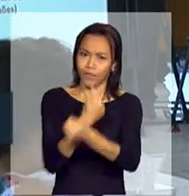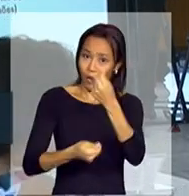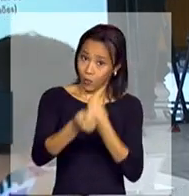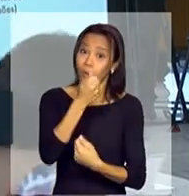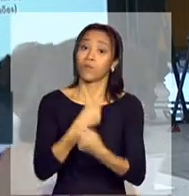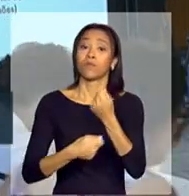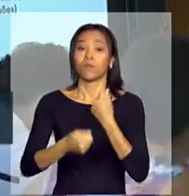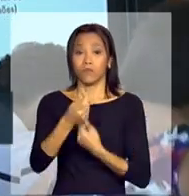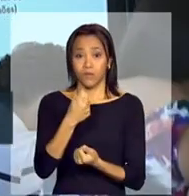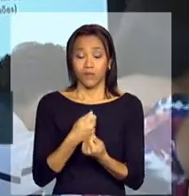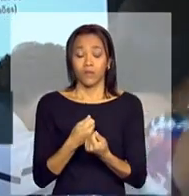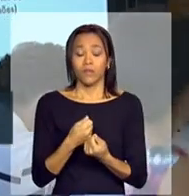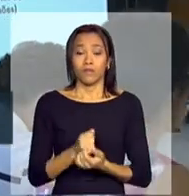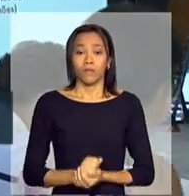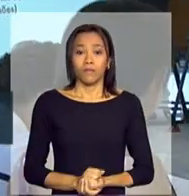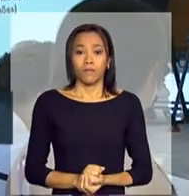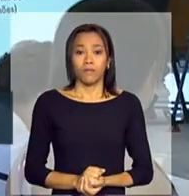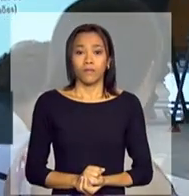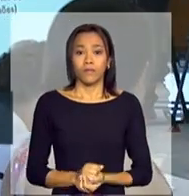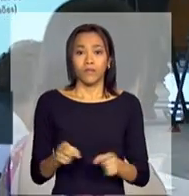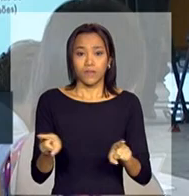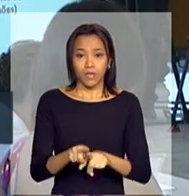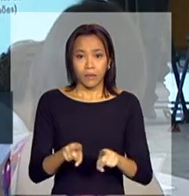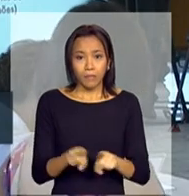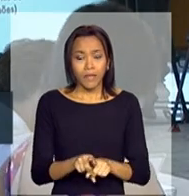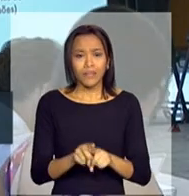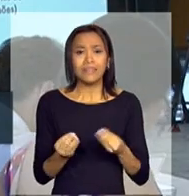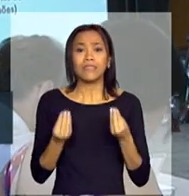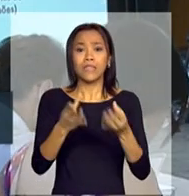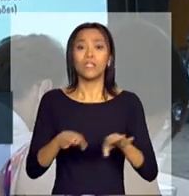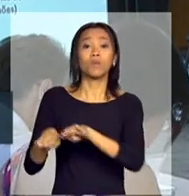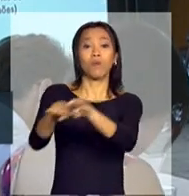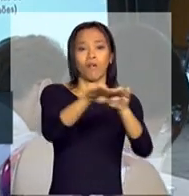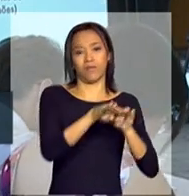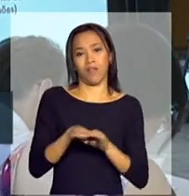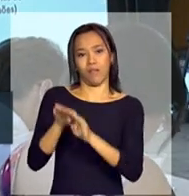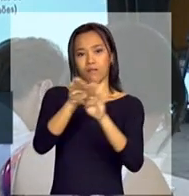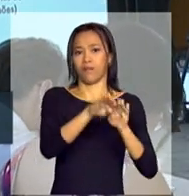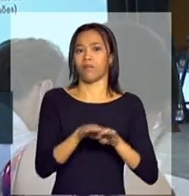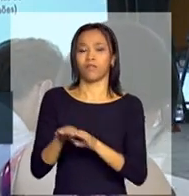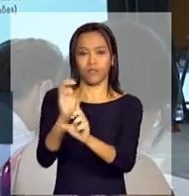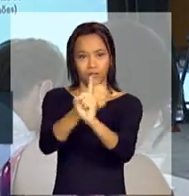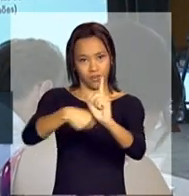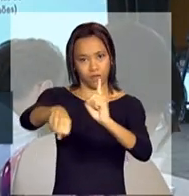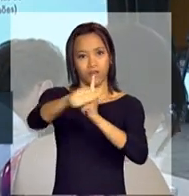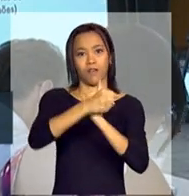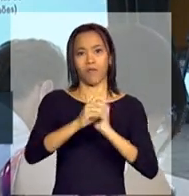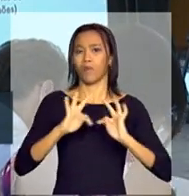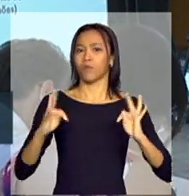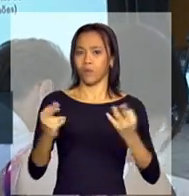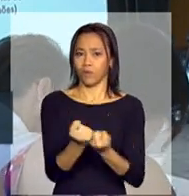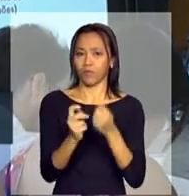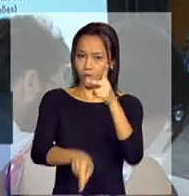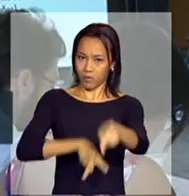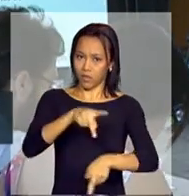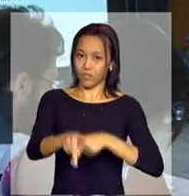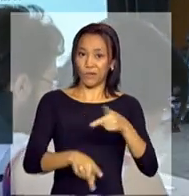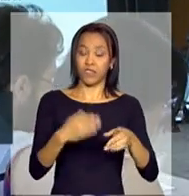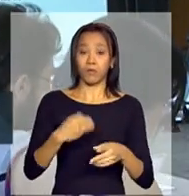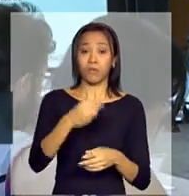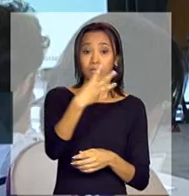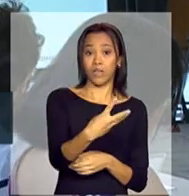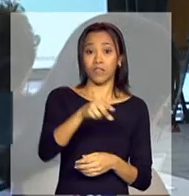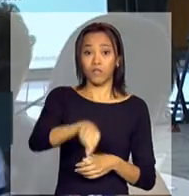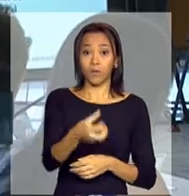criando justiça social em larga escala e com grande impacto para a população. Então, nós saímos de 3